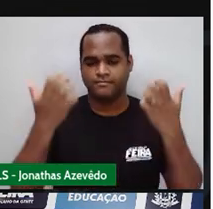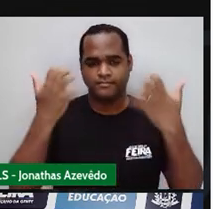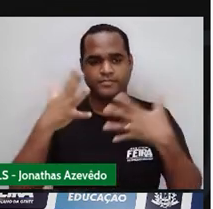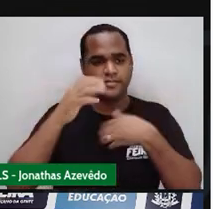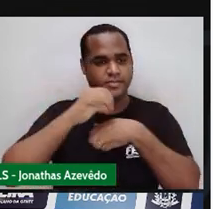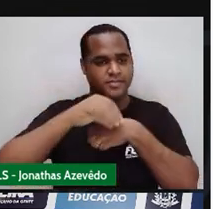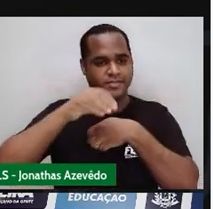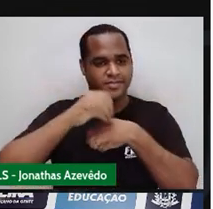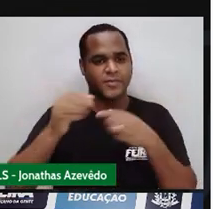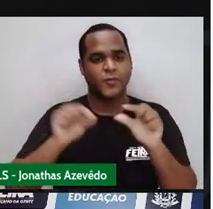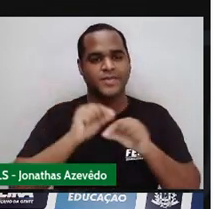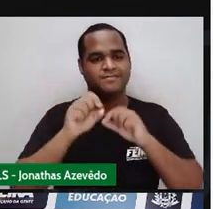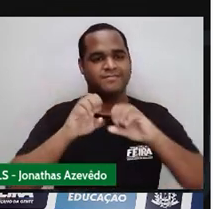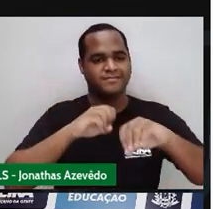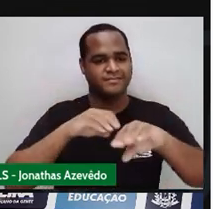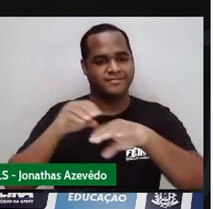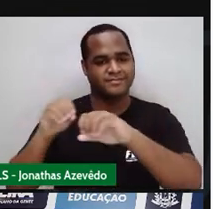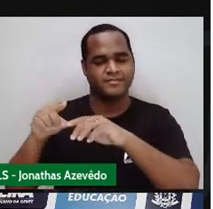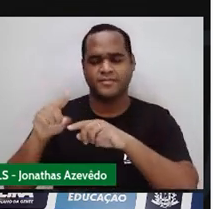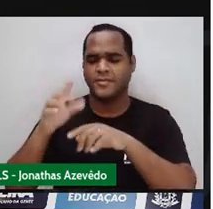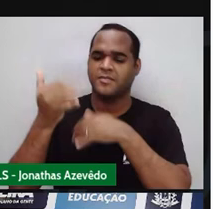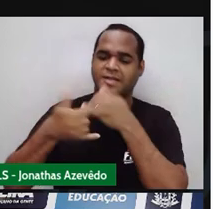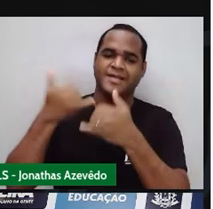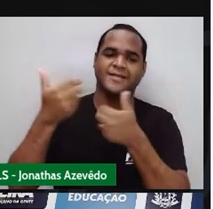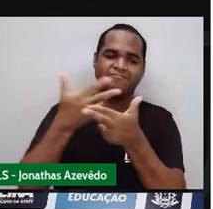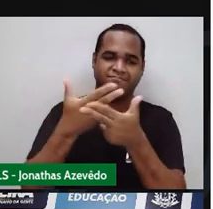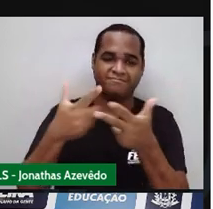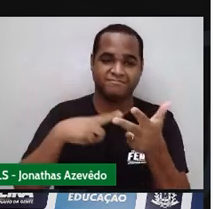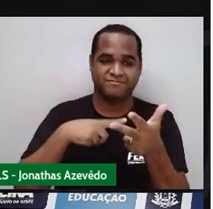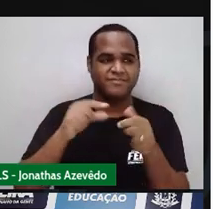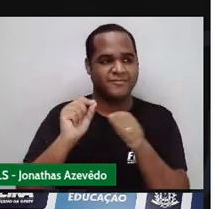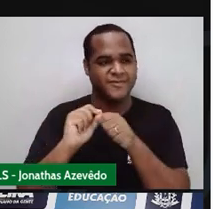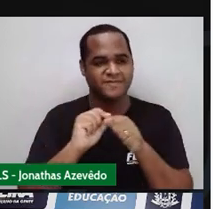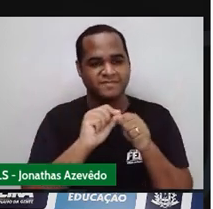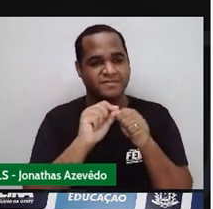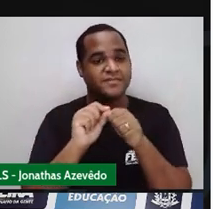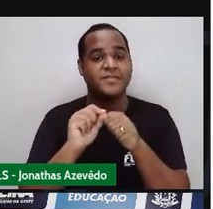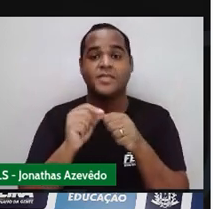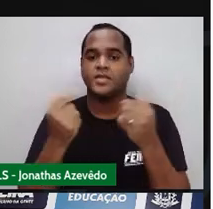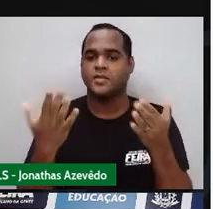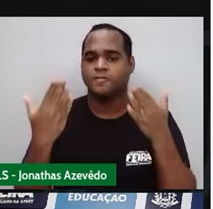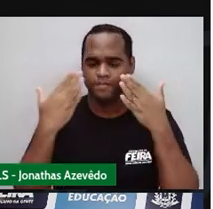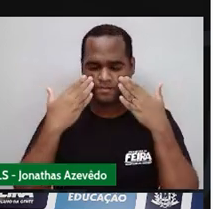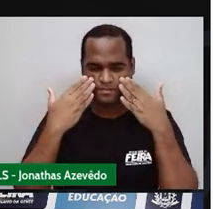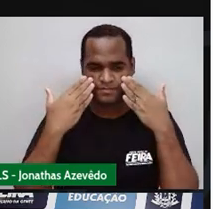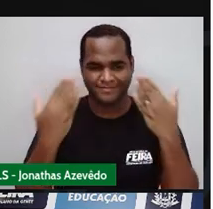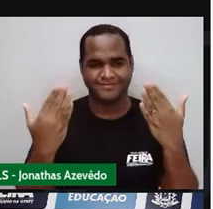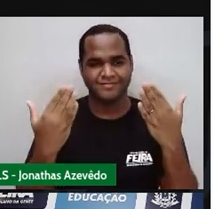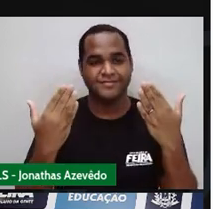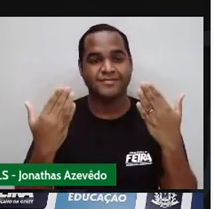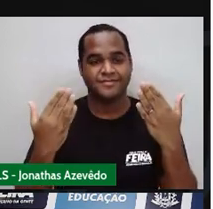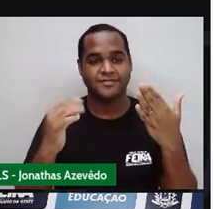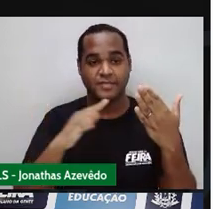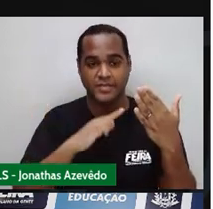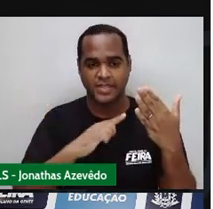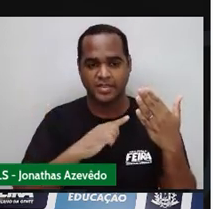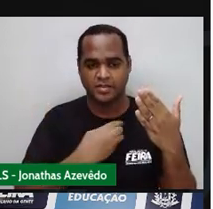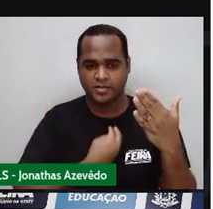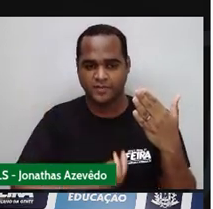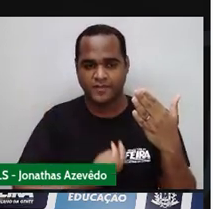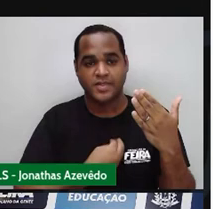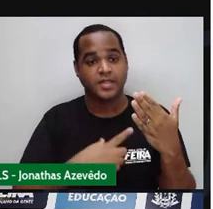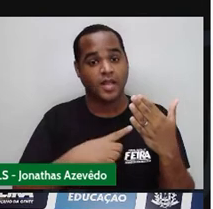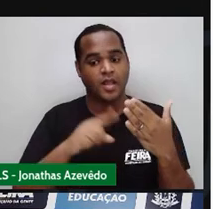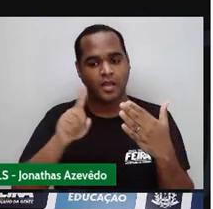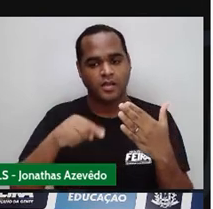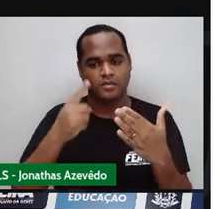você Nessa aula Com toda essa brincadeira Que eu fiz Pra te mostrar Que existe uma parte Na